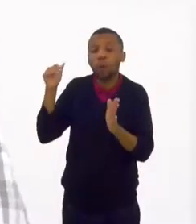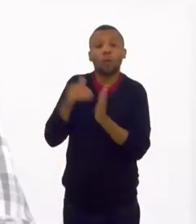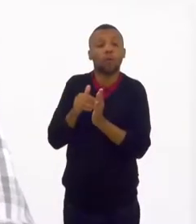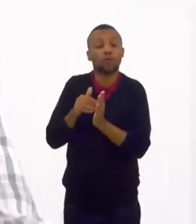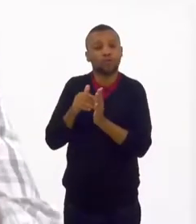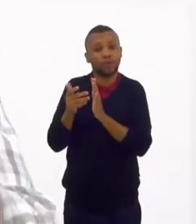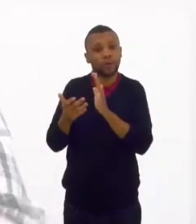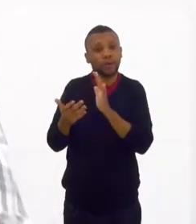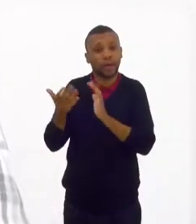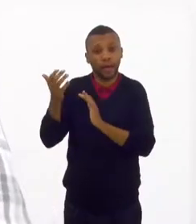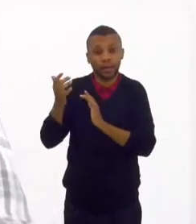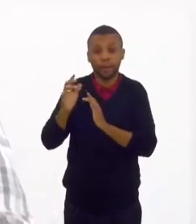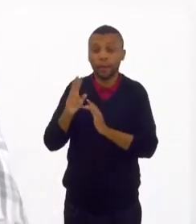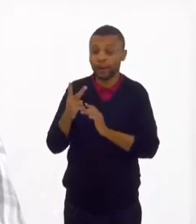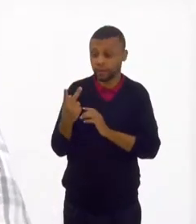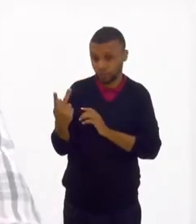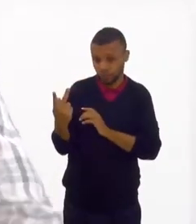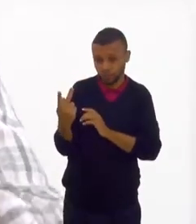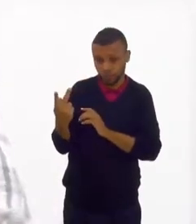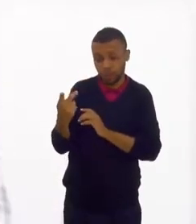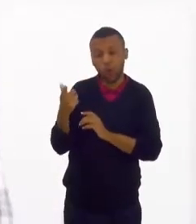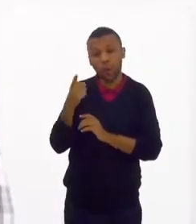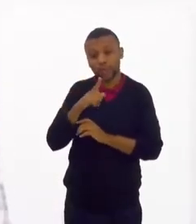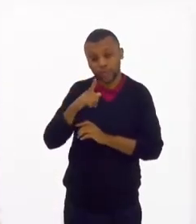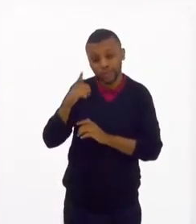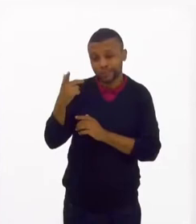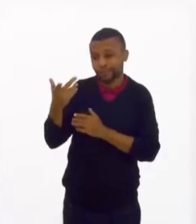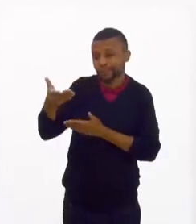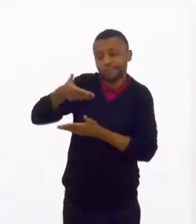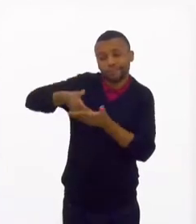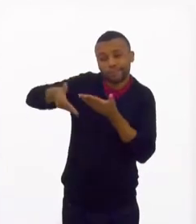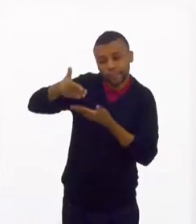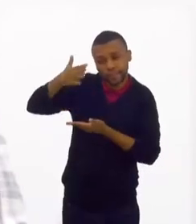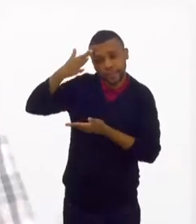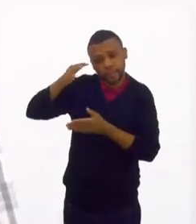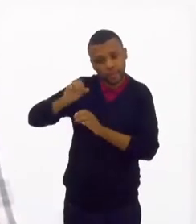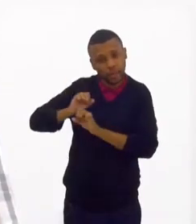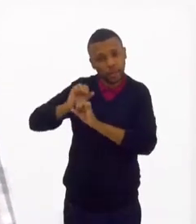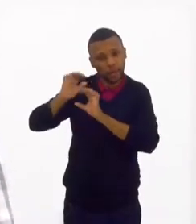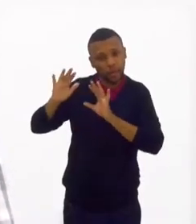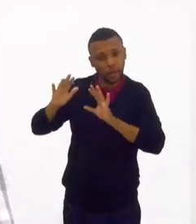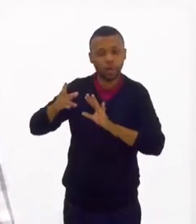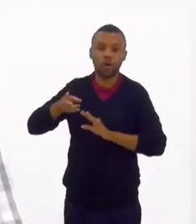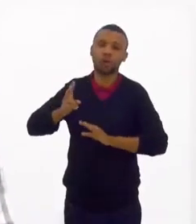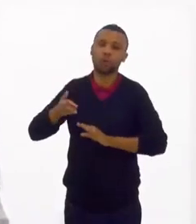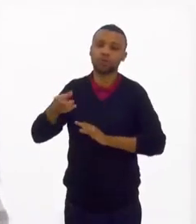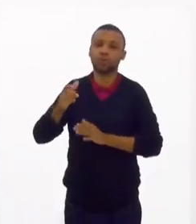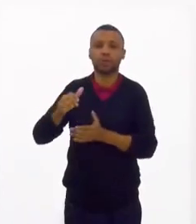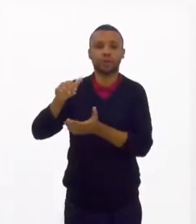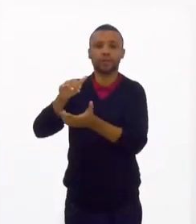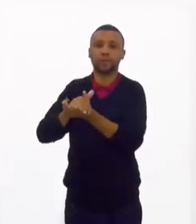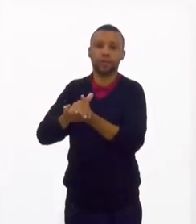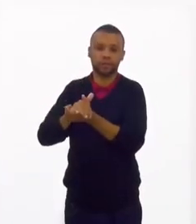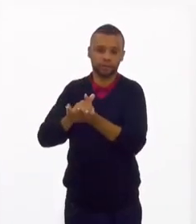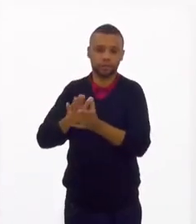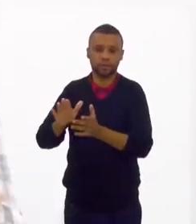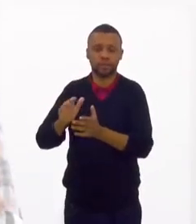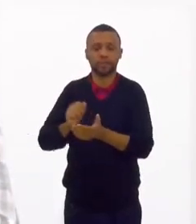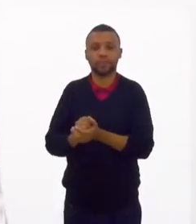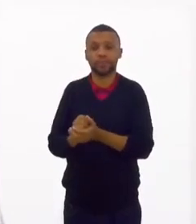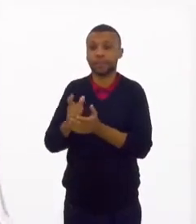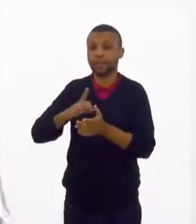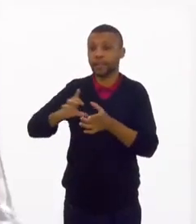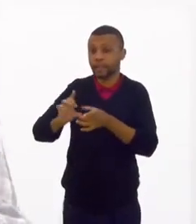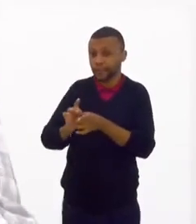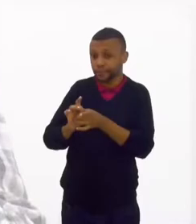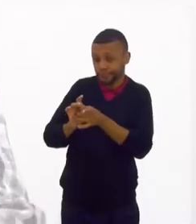se eles conseguirem se manter, se entender novamente, continuar o casamento é melhor. Então, Mas o islam abre essa porta